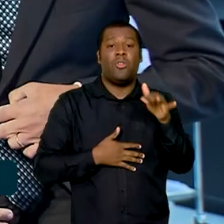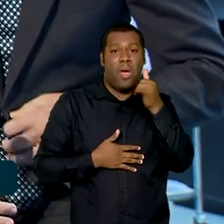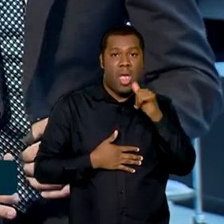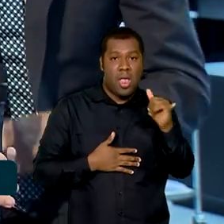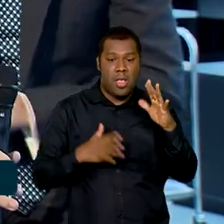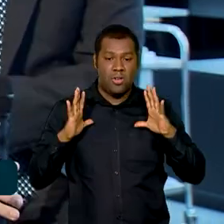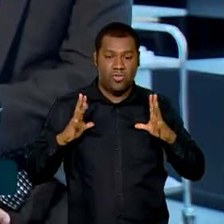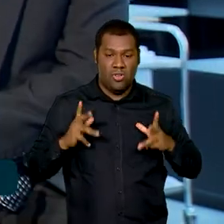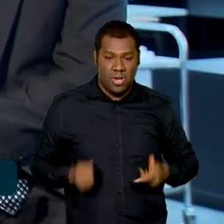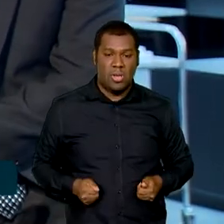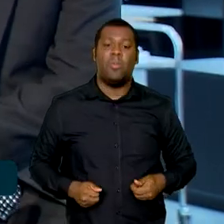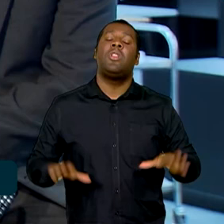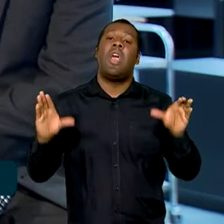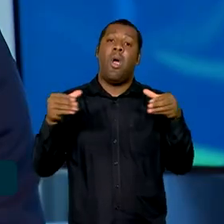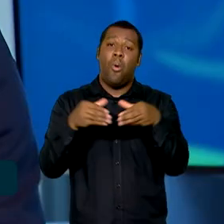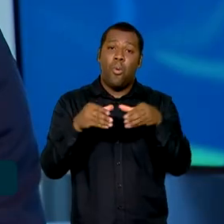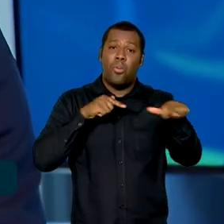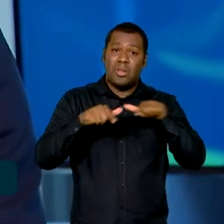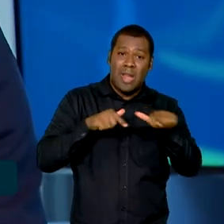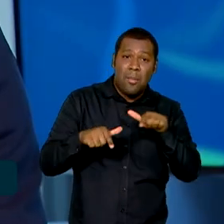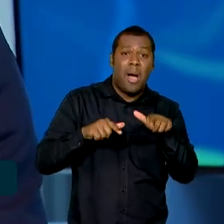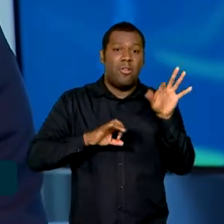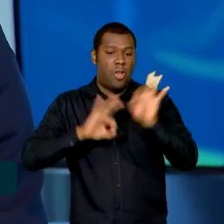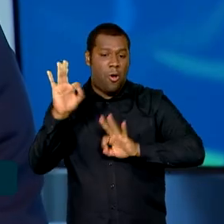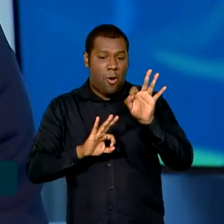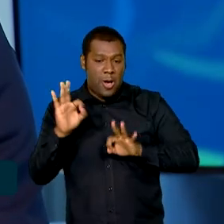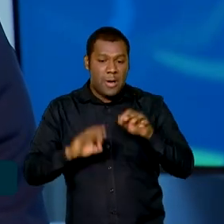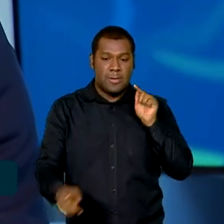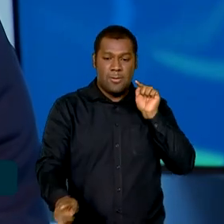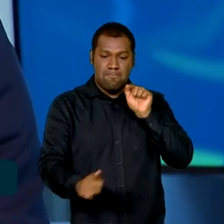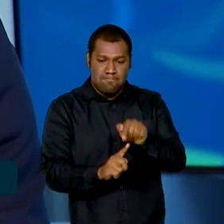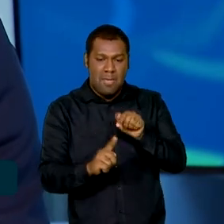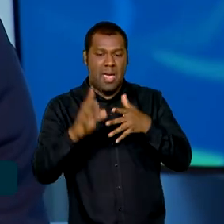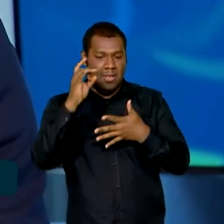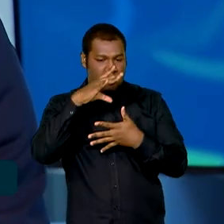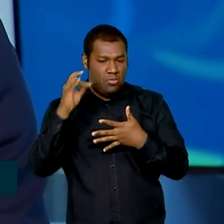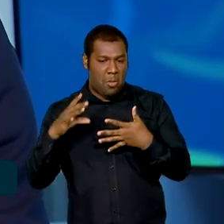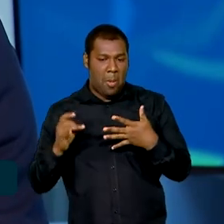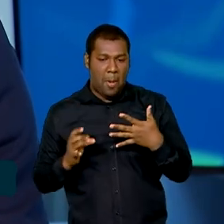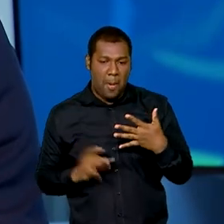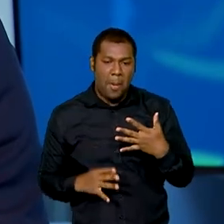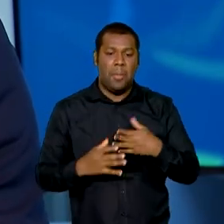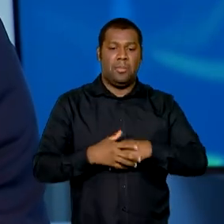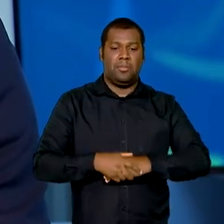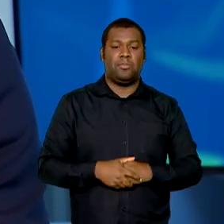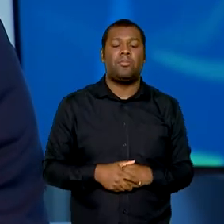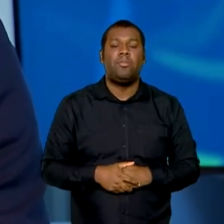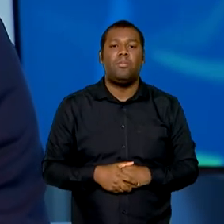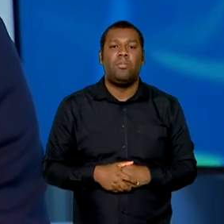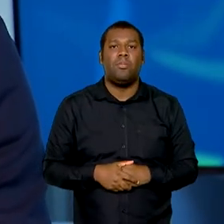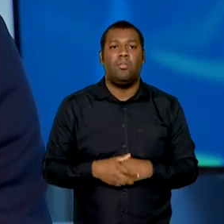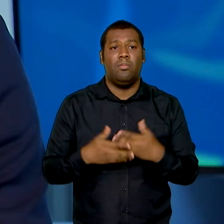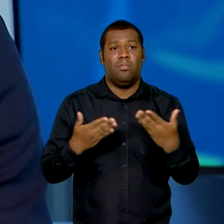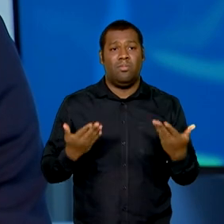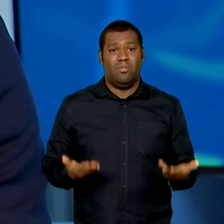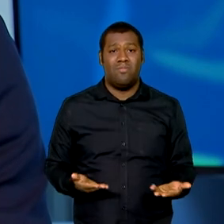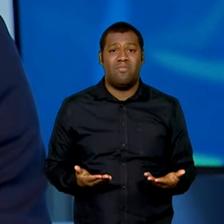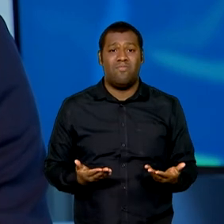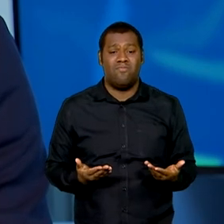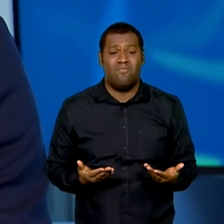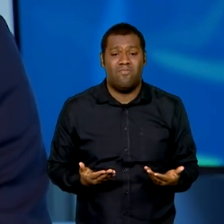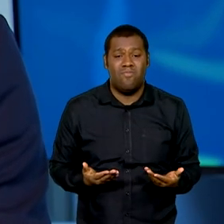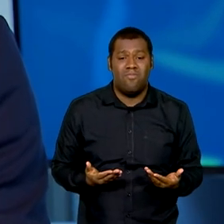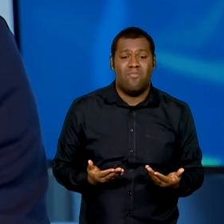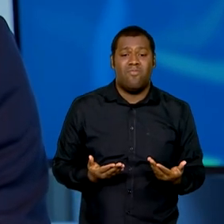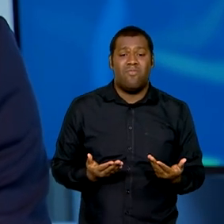E o grupo de trabalho já definiu as prioridades. Há um desencontro, uma distância muito grande